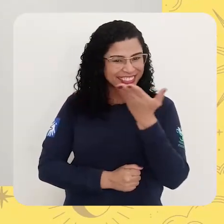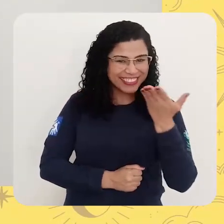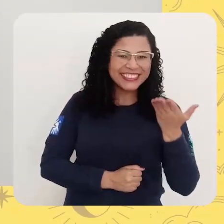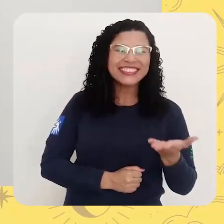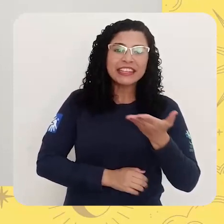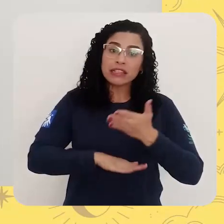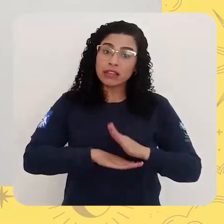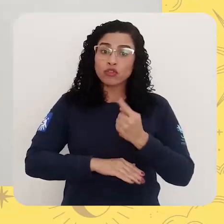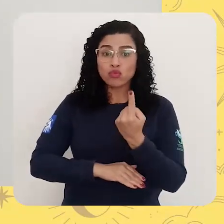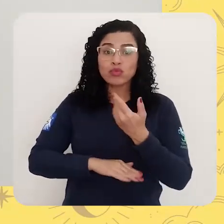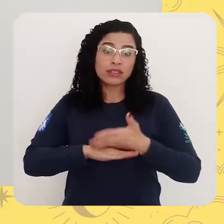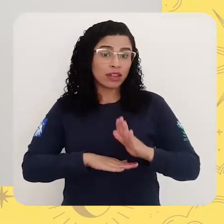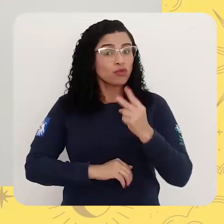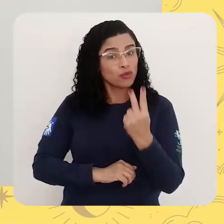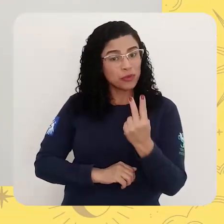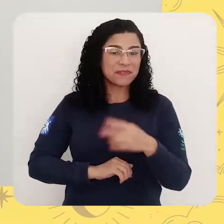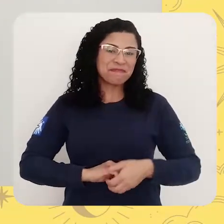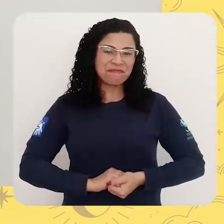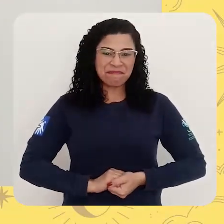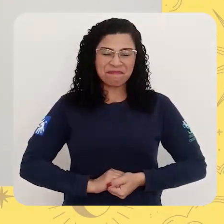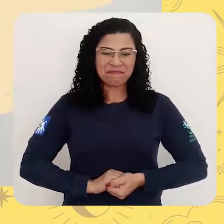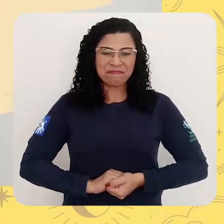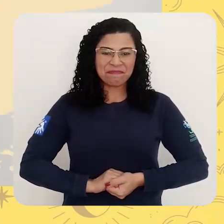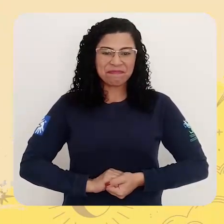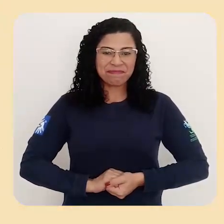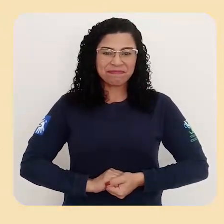em Casa, dedicado aos estágios 1 e 2.